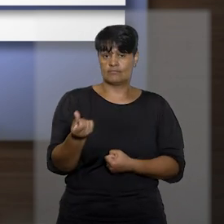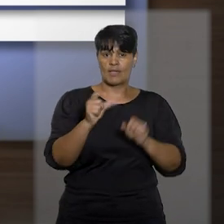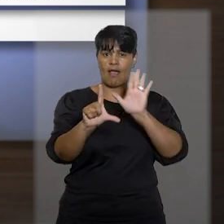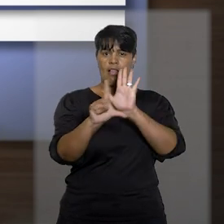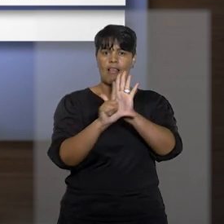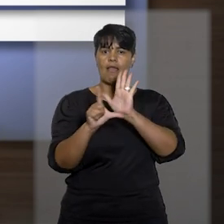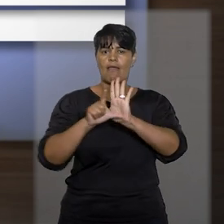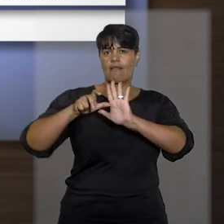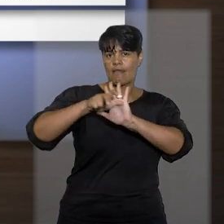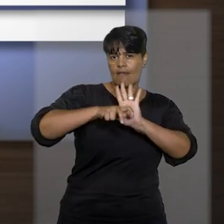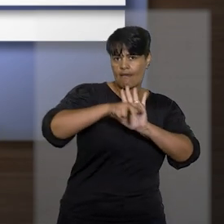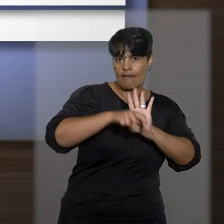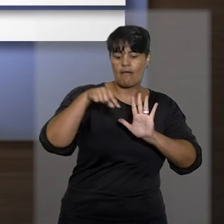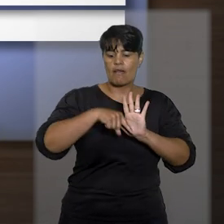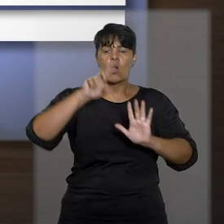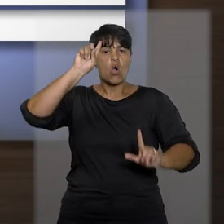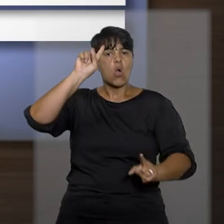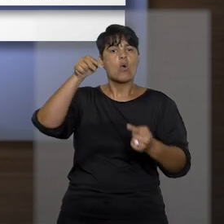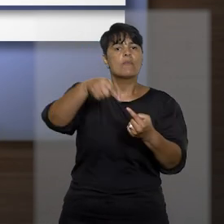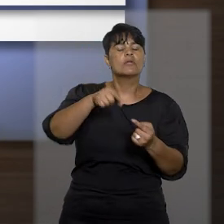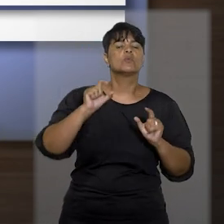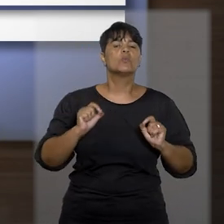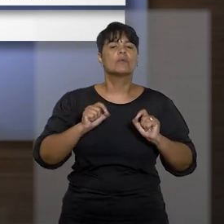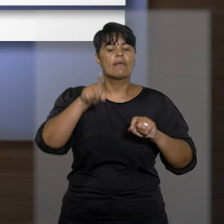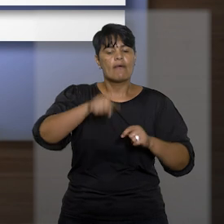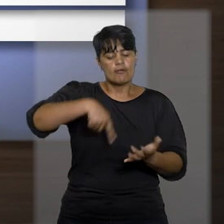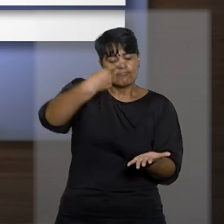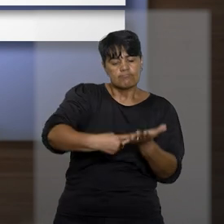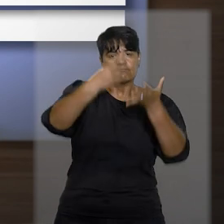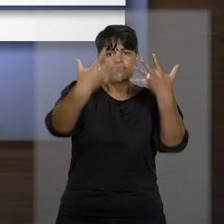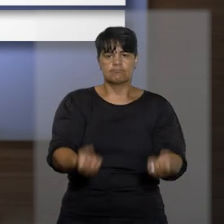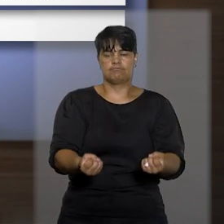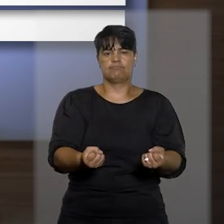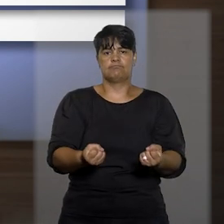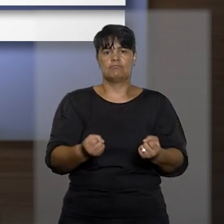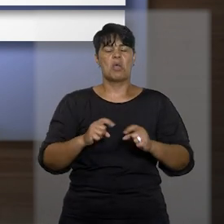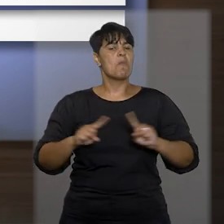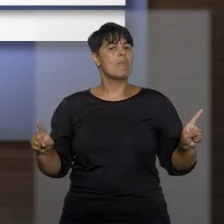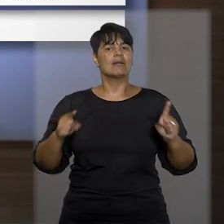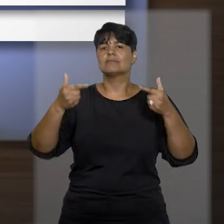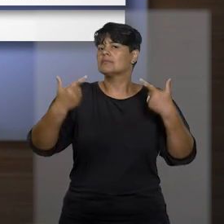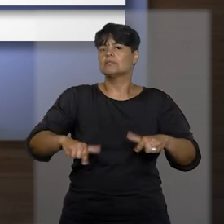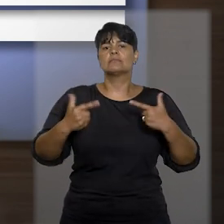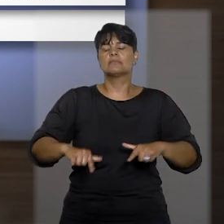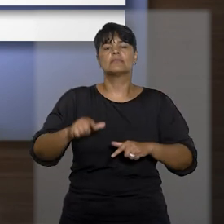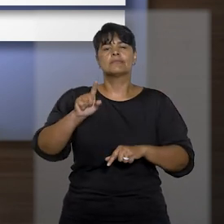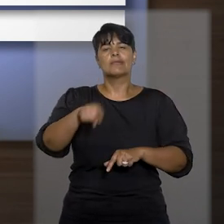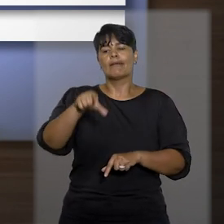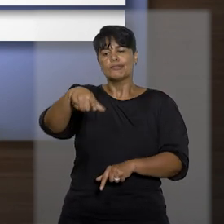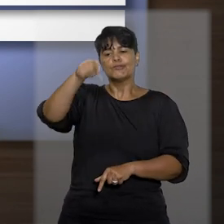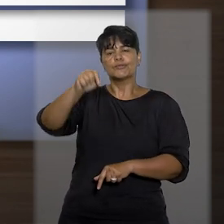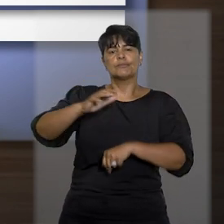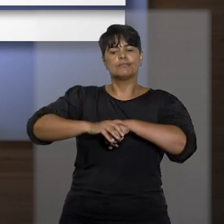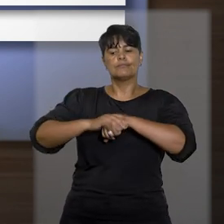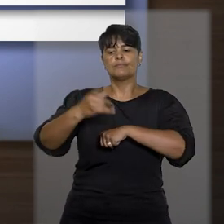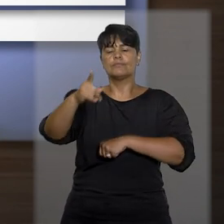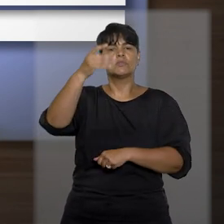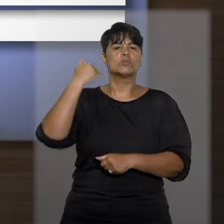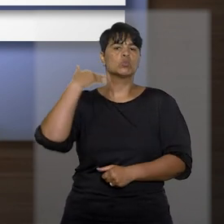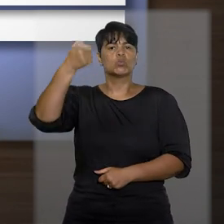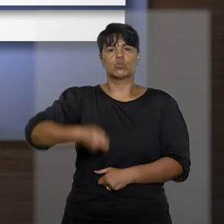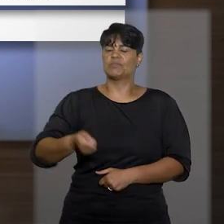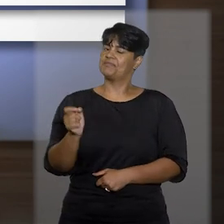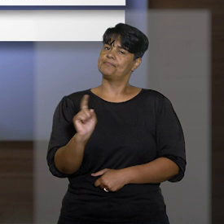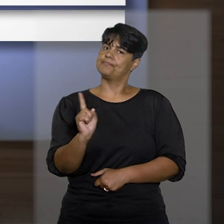Penha tem por objetivo confirmar a retratação, não a representação, e não pode ser designada de ofício pelo